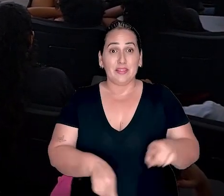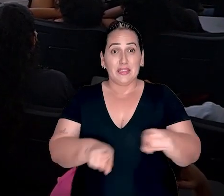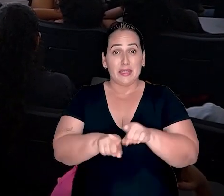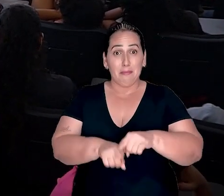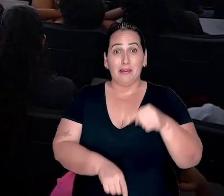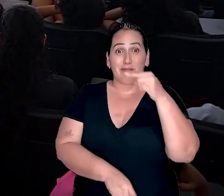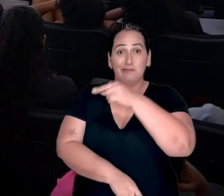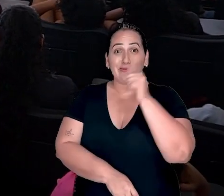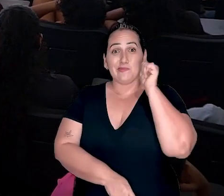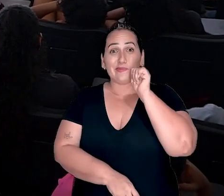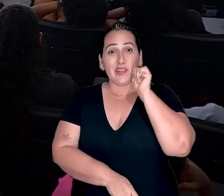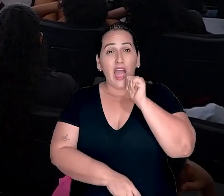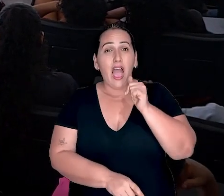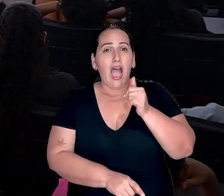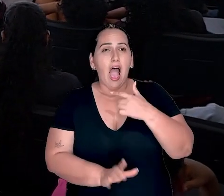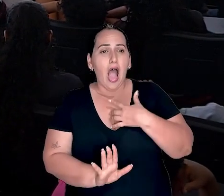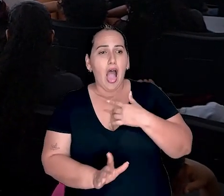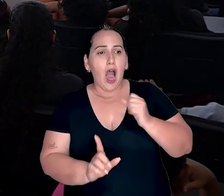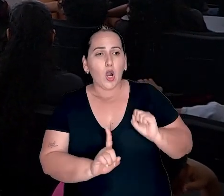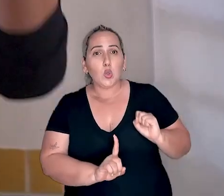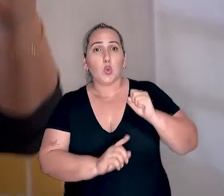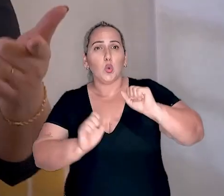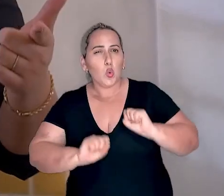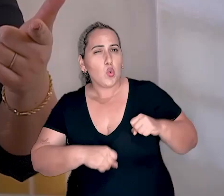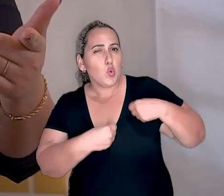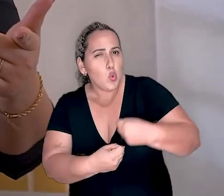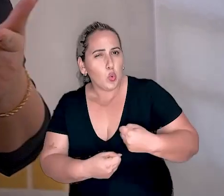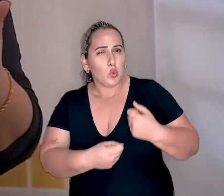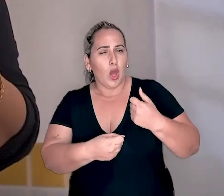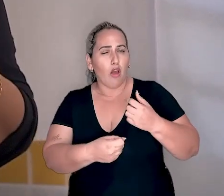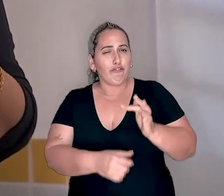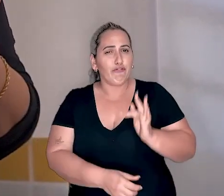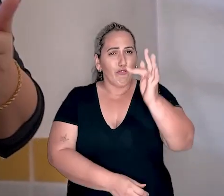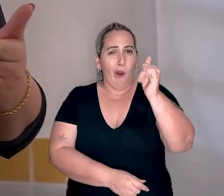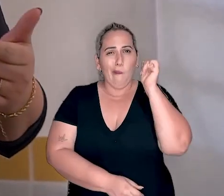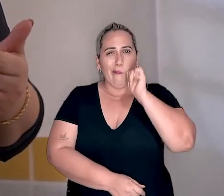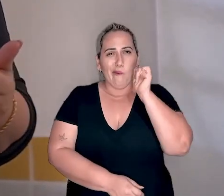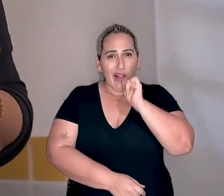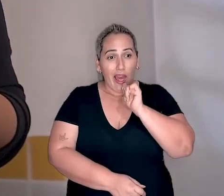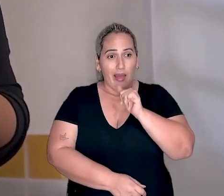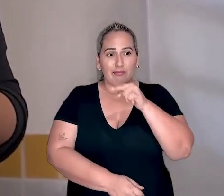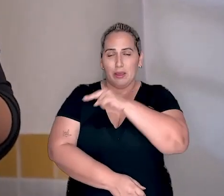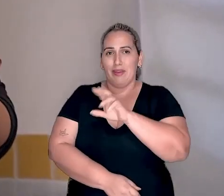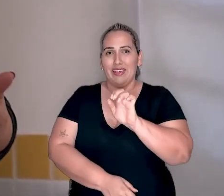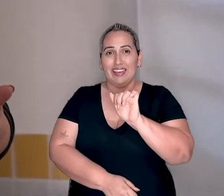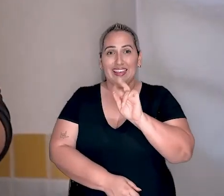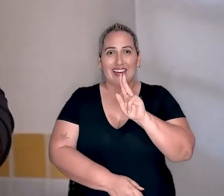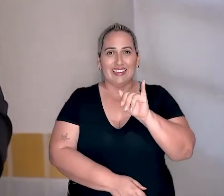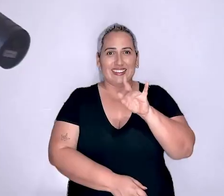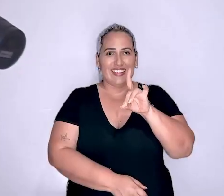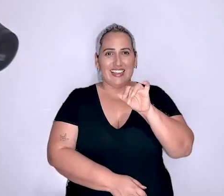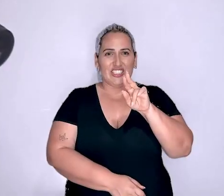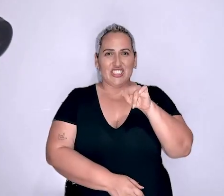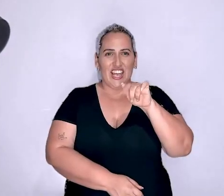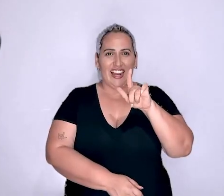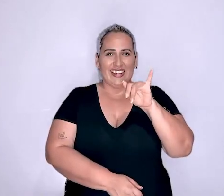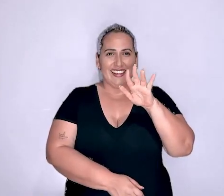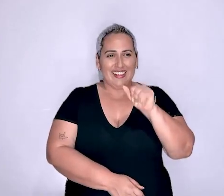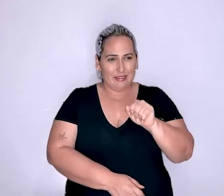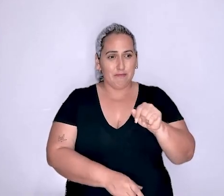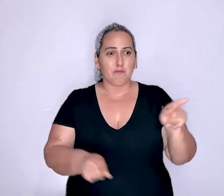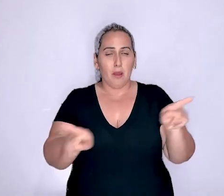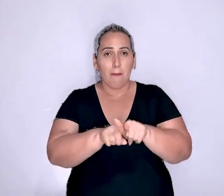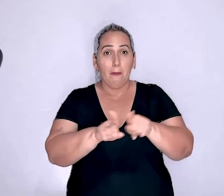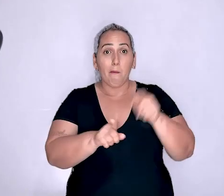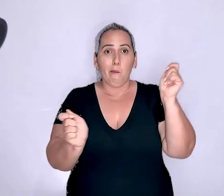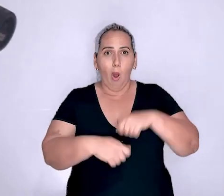de Enfrentamento da Violência contra as Mulheres, a advogada Irandi Angélica fez um relato da própria carreira, que só começou a